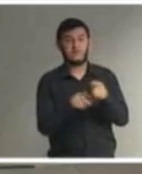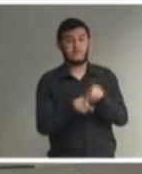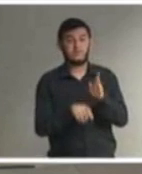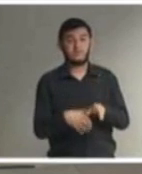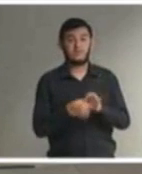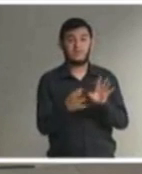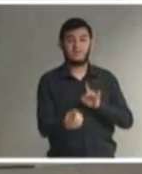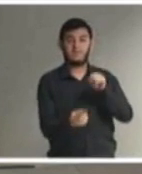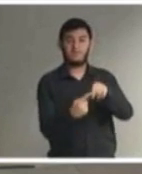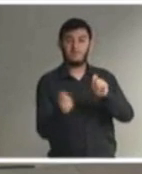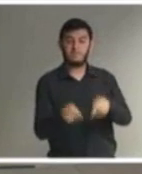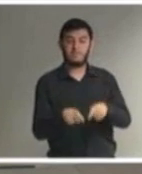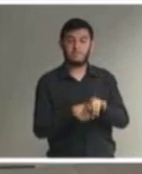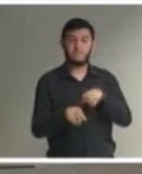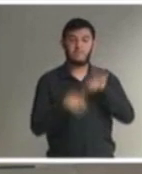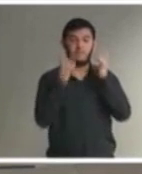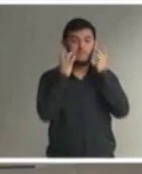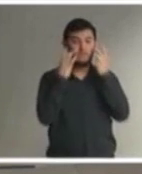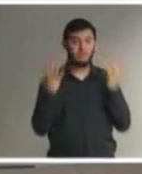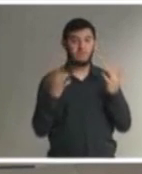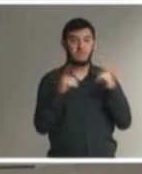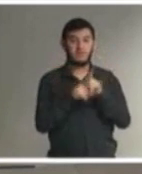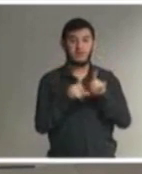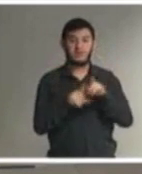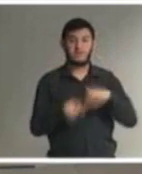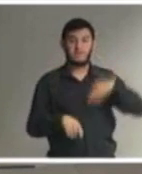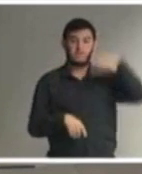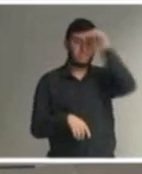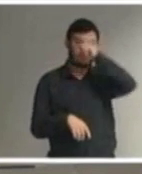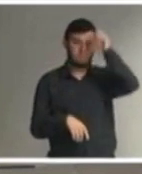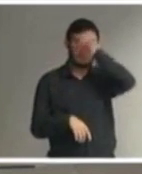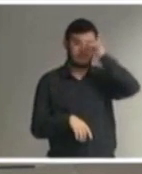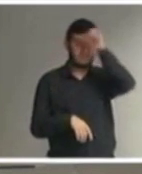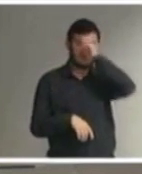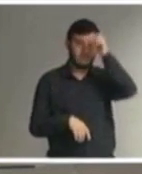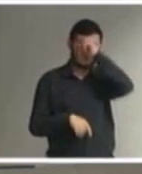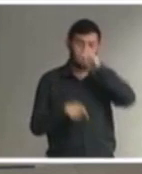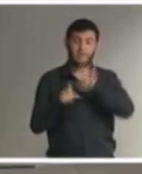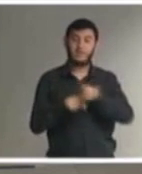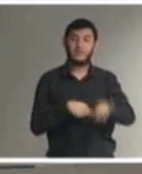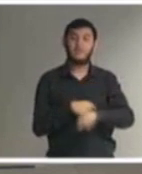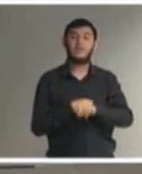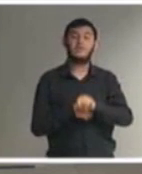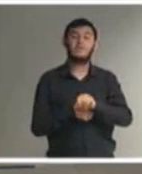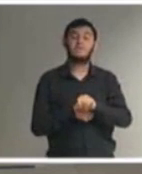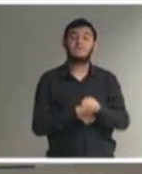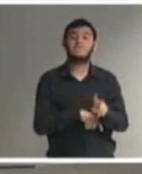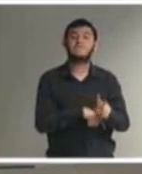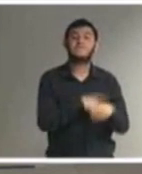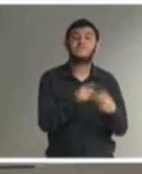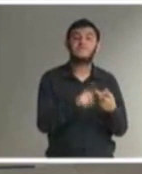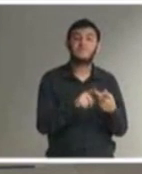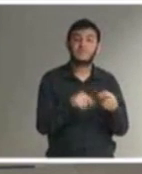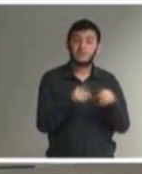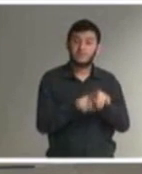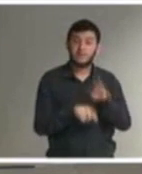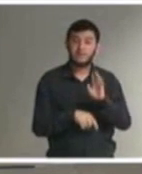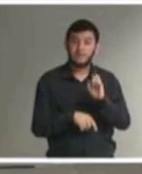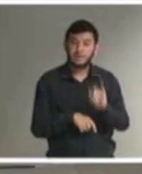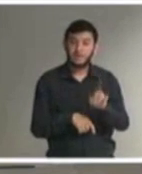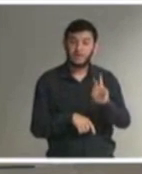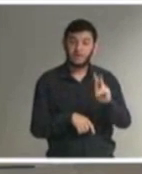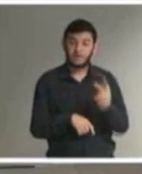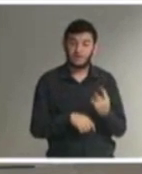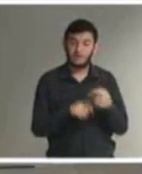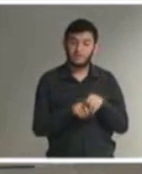disposição para facilitar o seu aprendizado se a questão dos recursos humanos está sendo suficiente se tem os